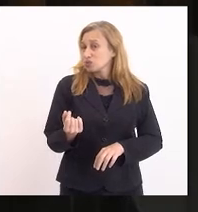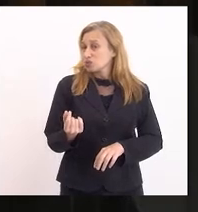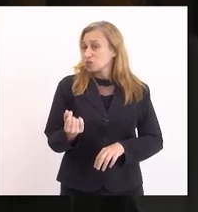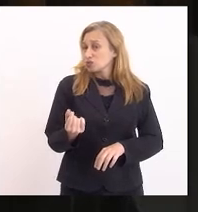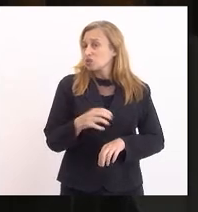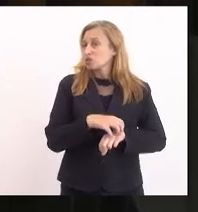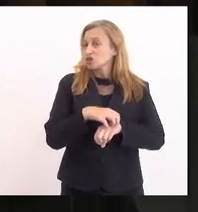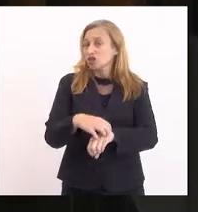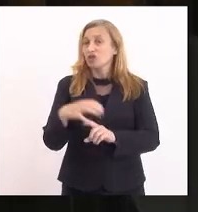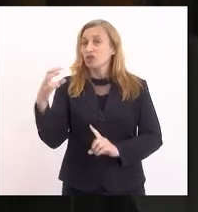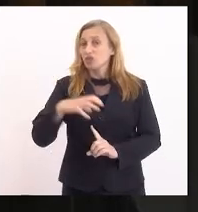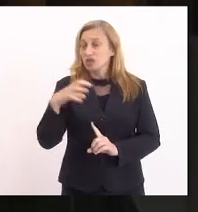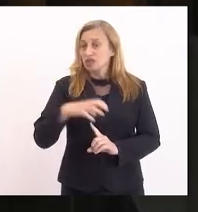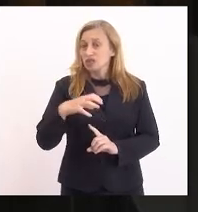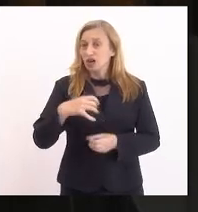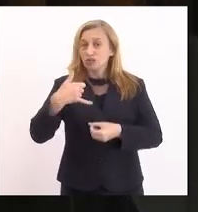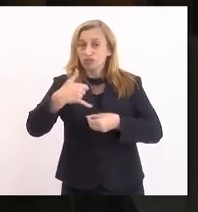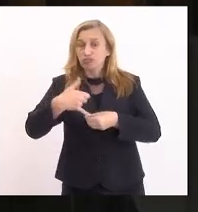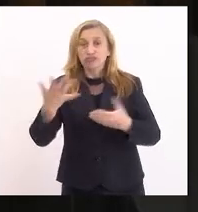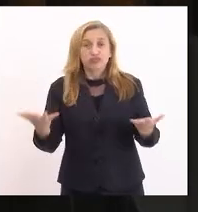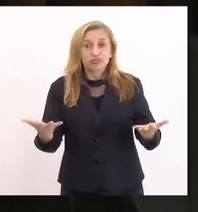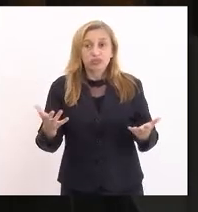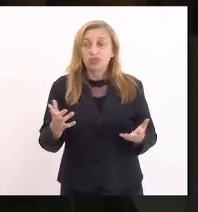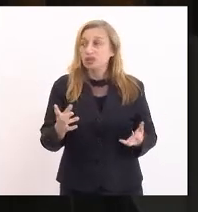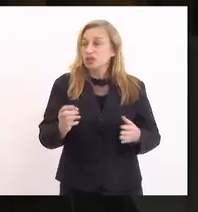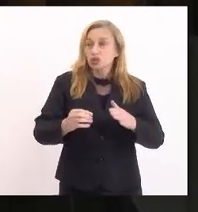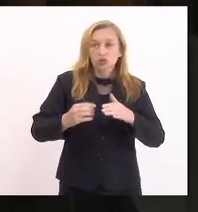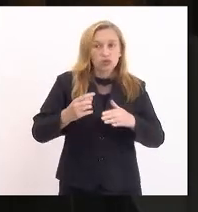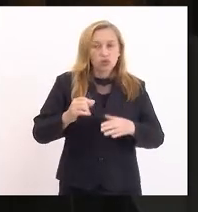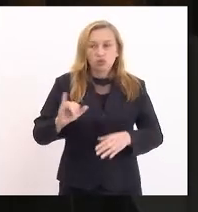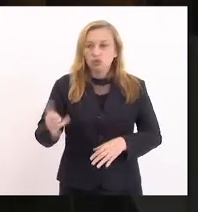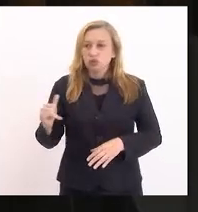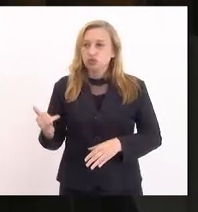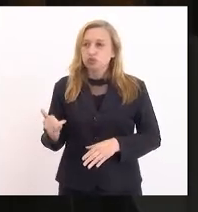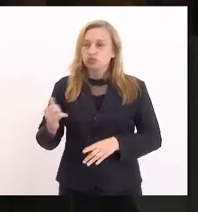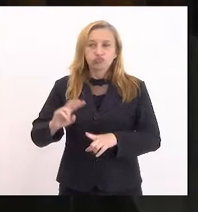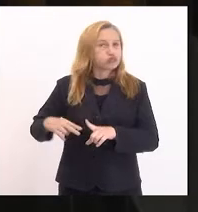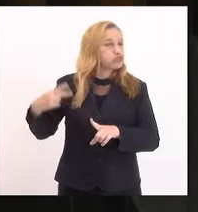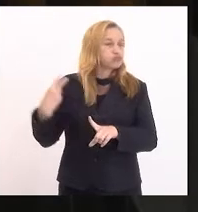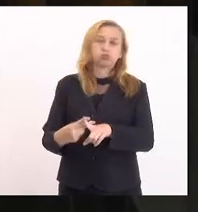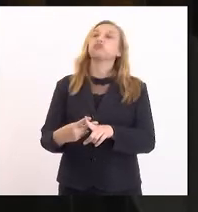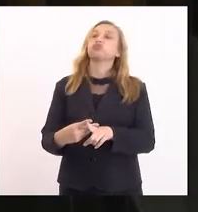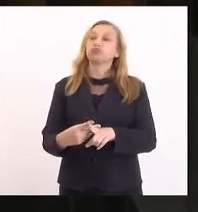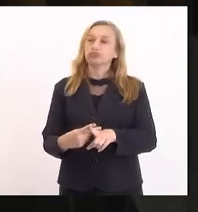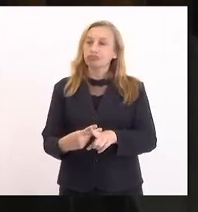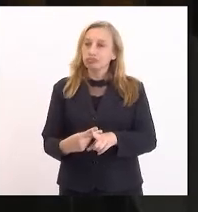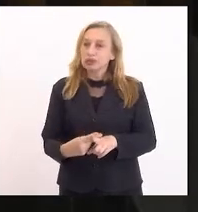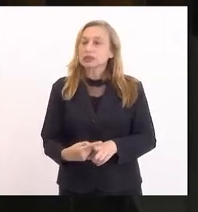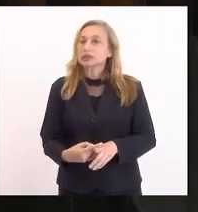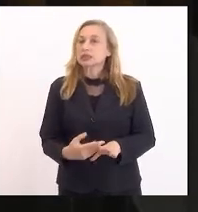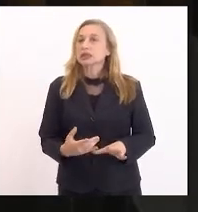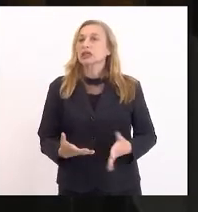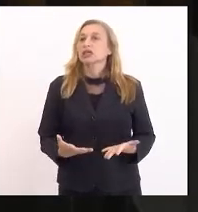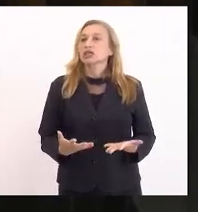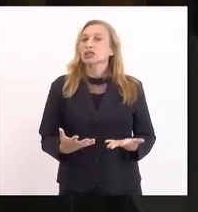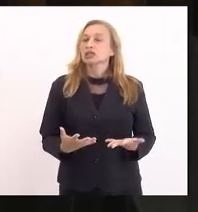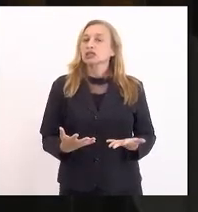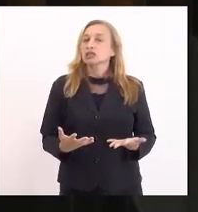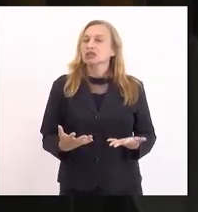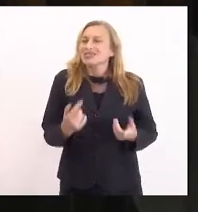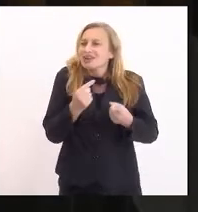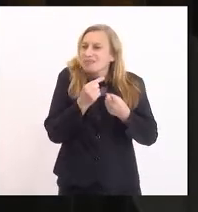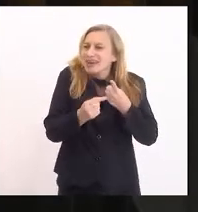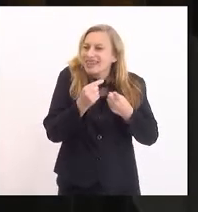combustível, a inflação dispara. nós estamos ainda na